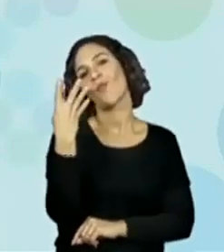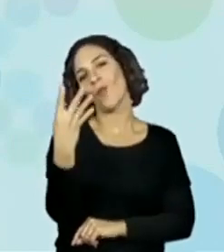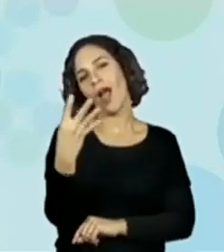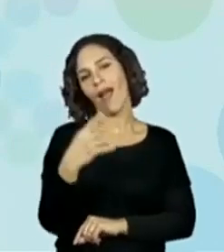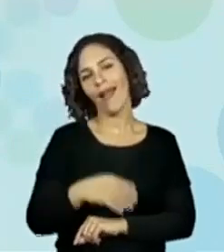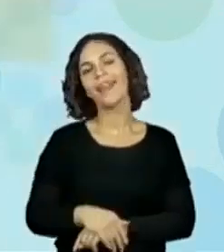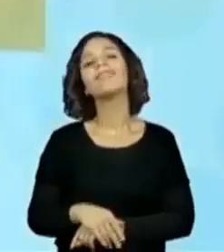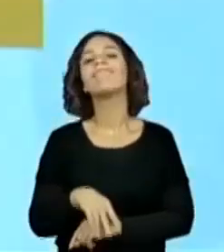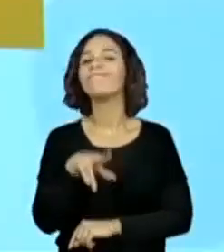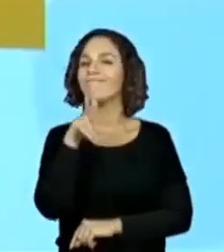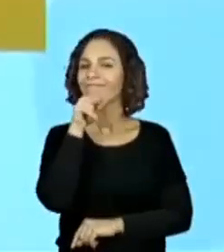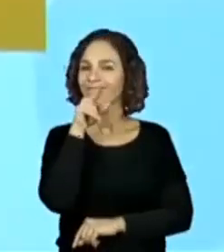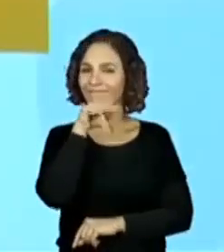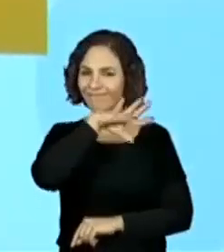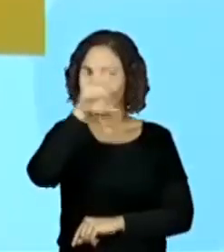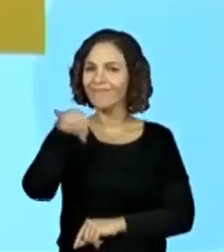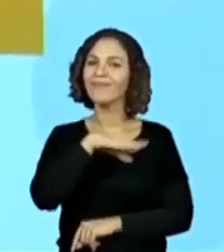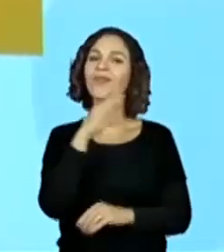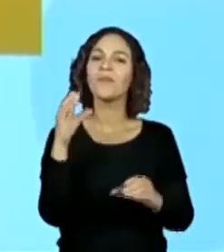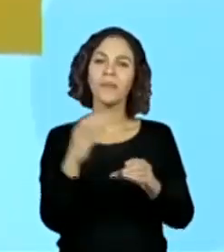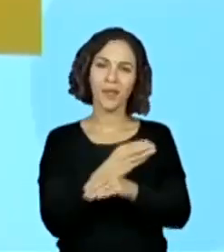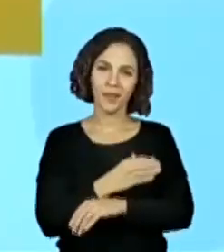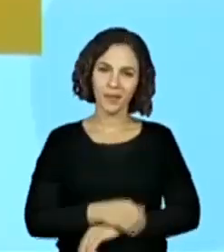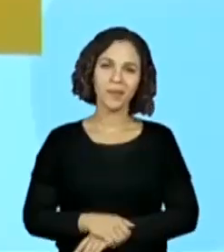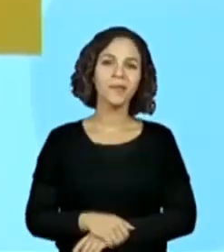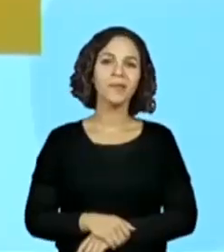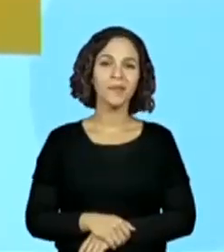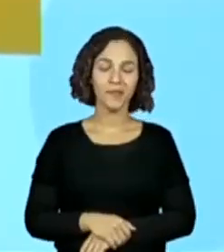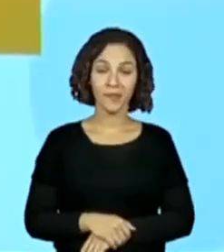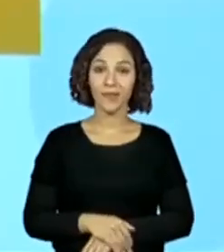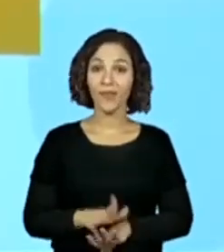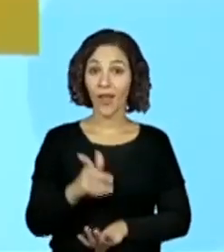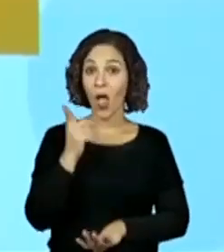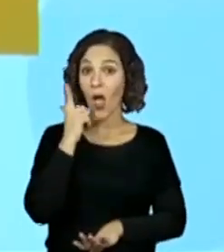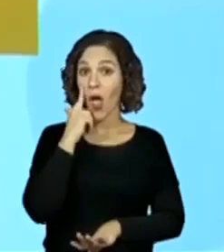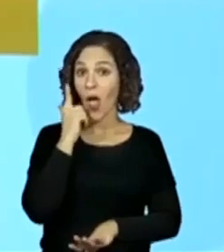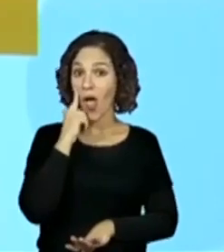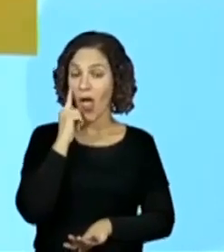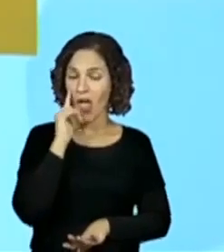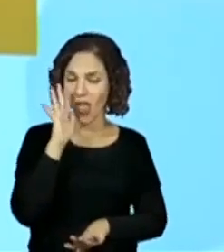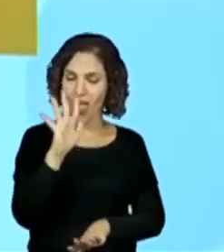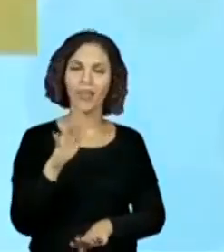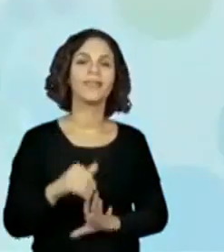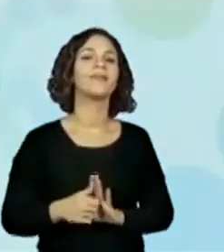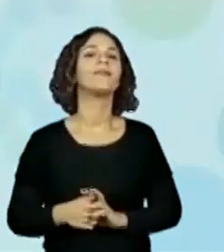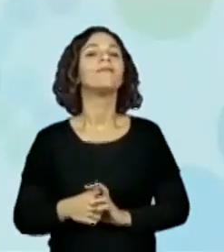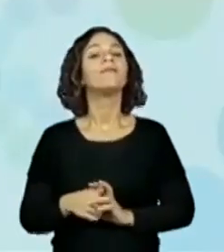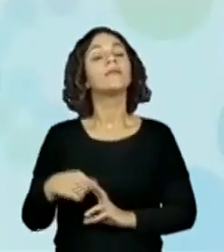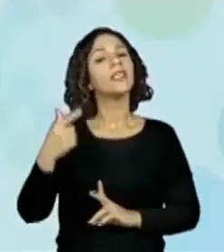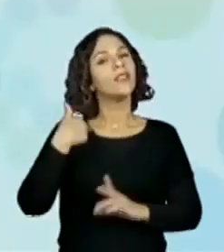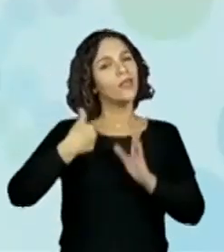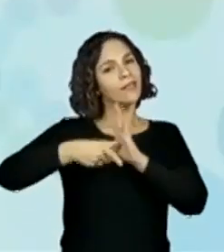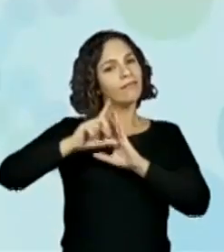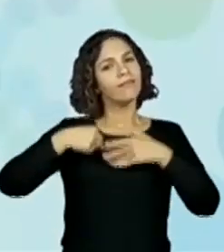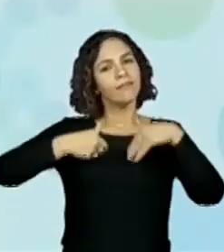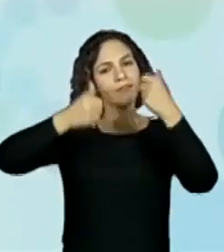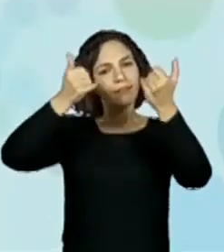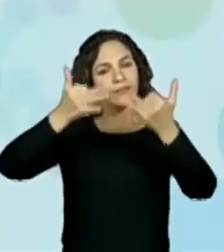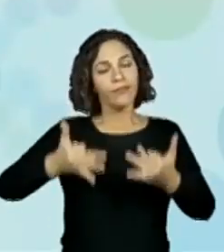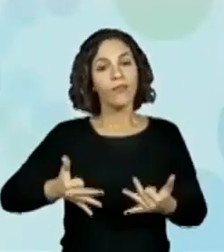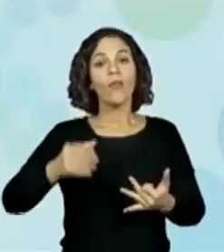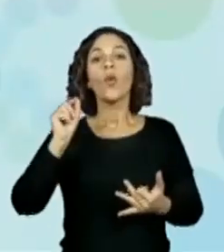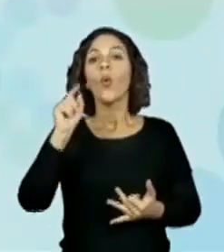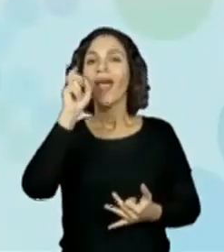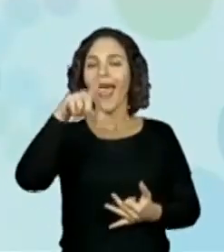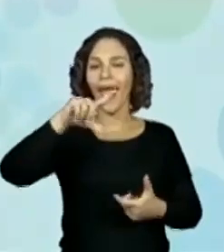e quatro patinhos. Gente, presta muita atenção, porque eu falei para vocês que se tratava